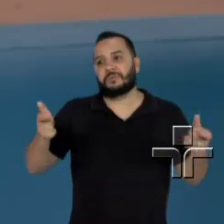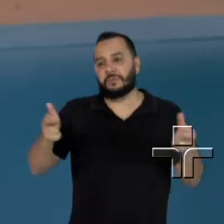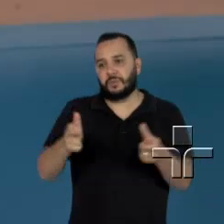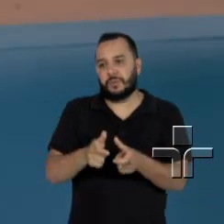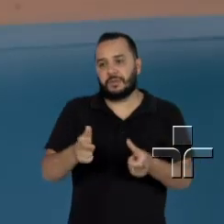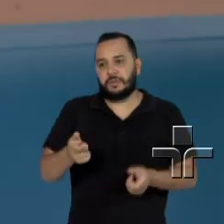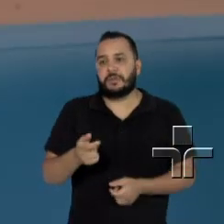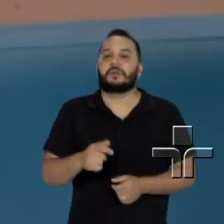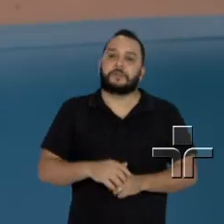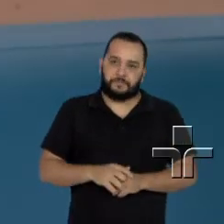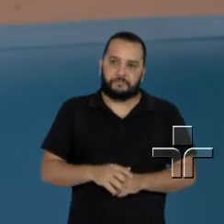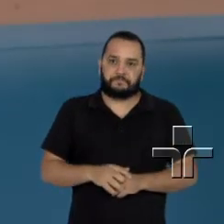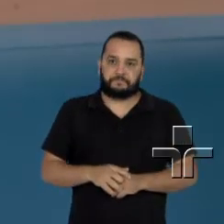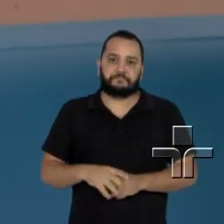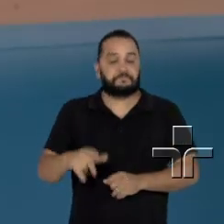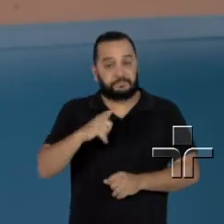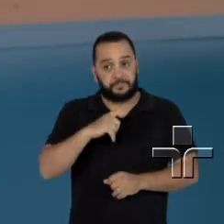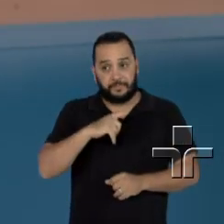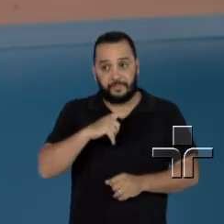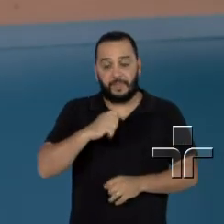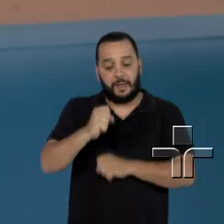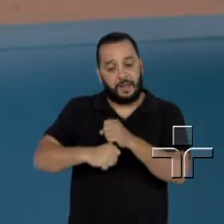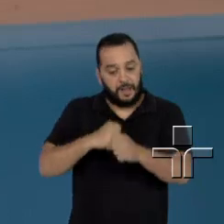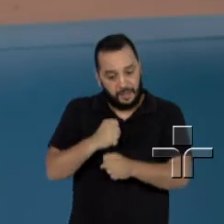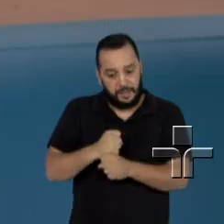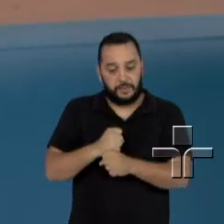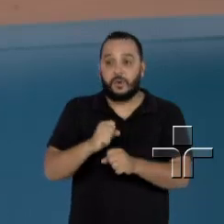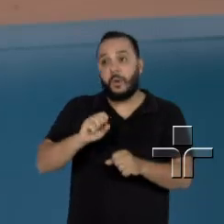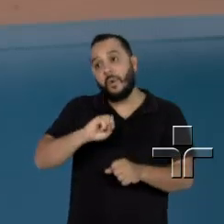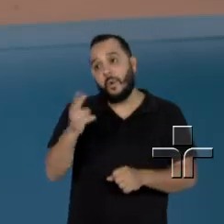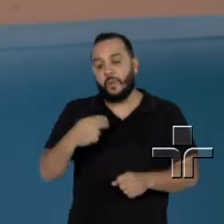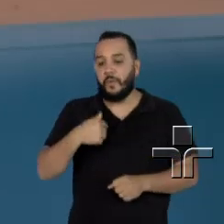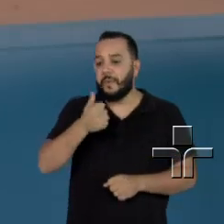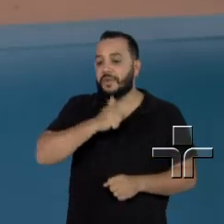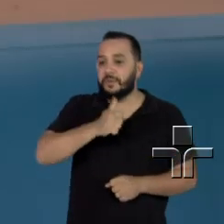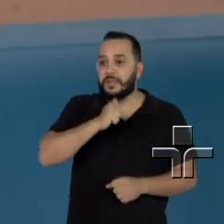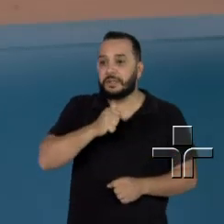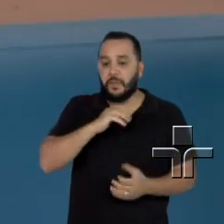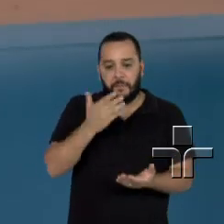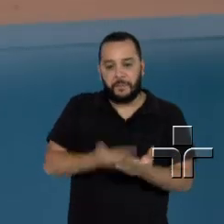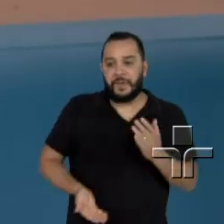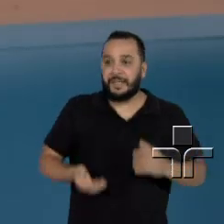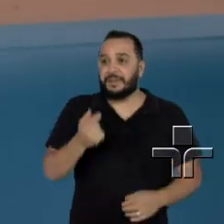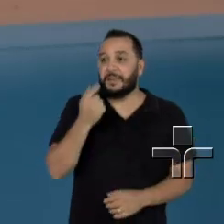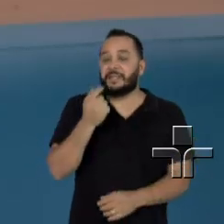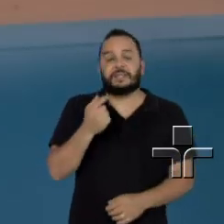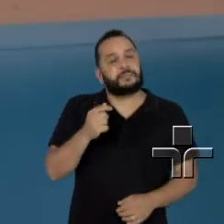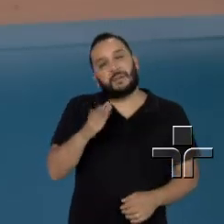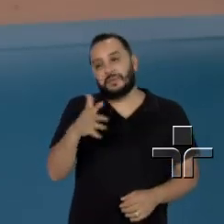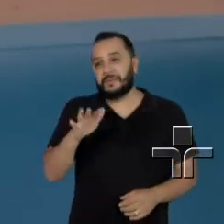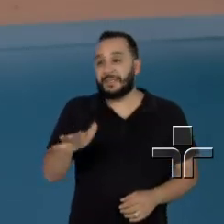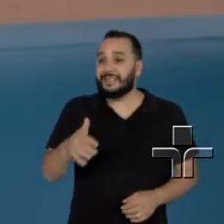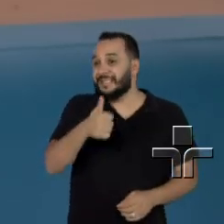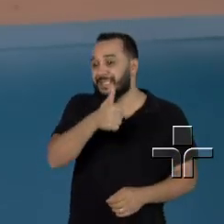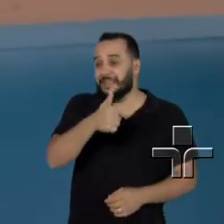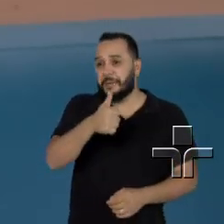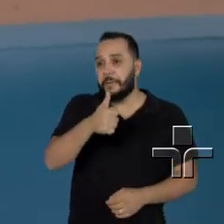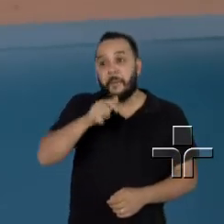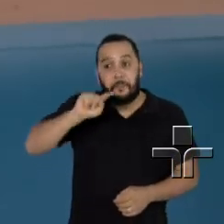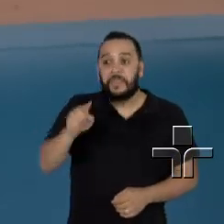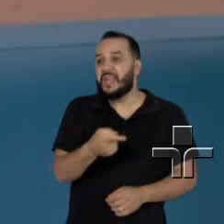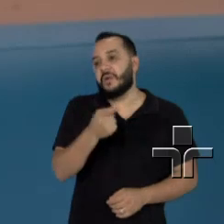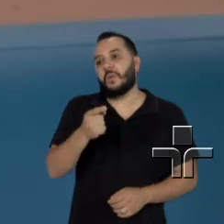Depois, ela vai perder a cada ano, a cada menstruação, cerca de mil óvulos. Então, esses óvulos vão se